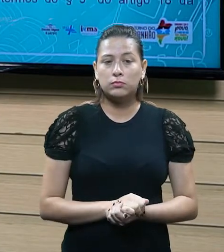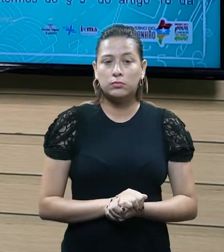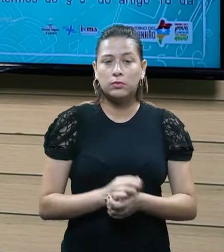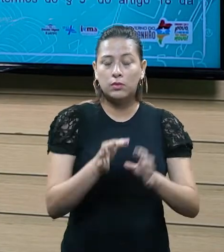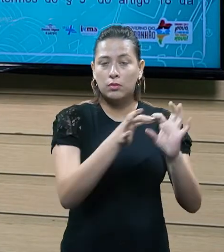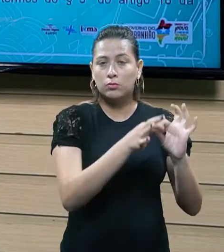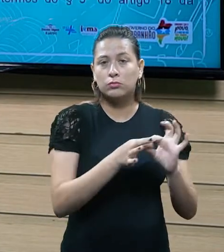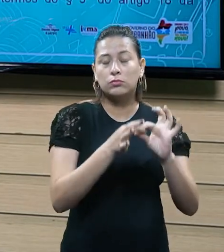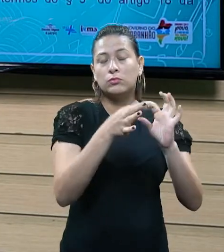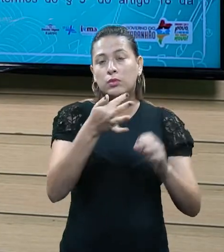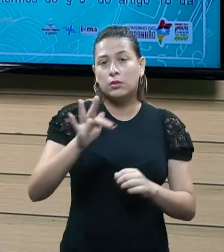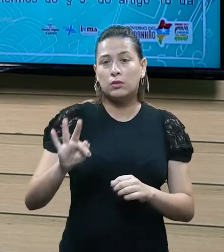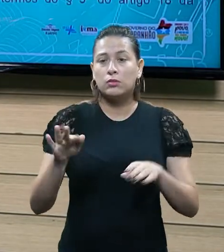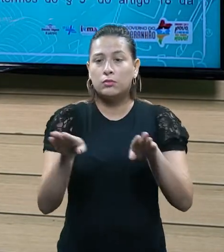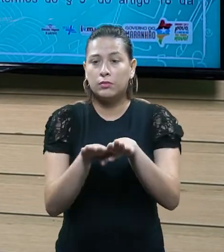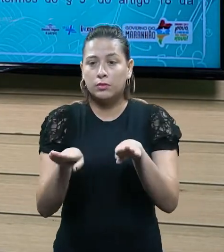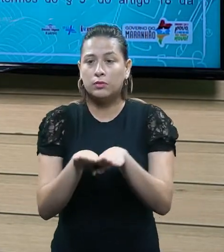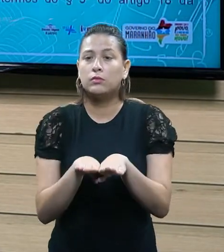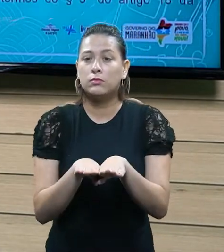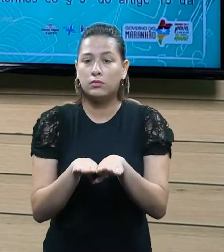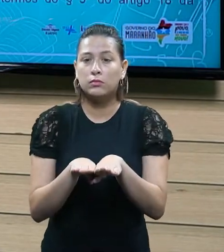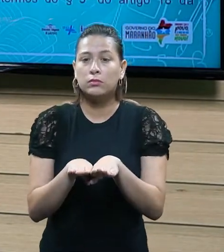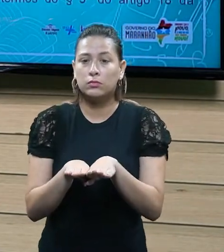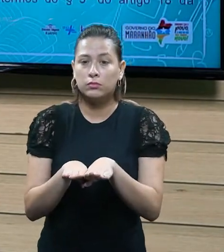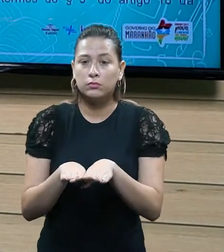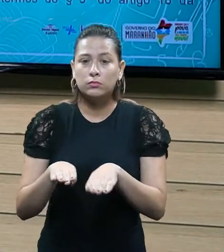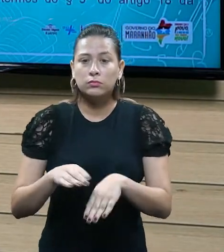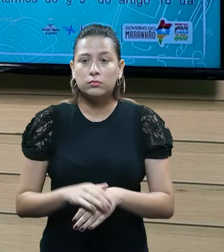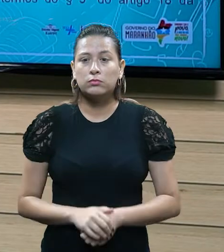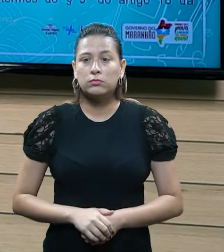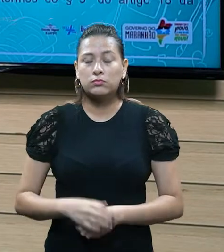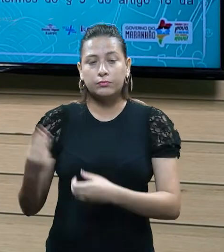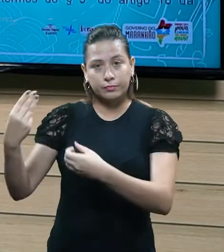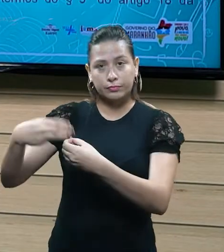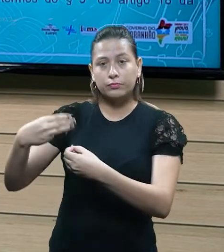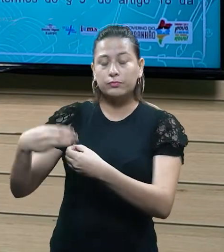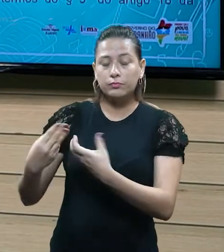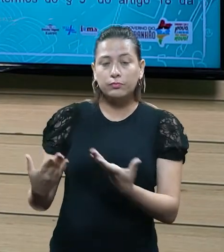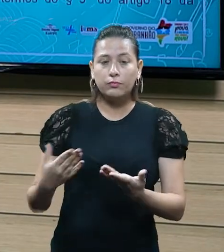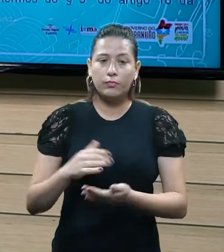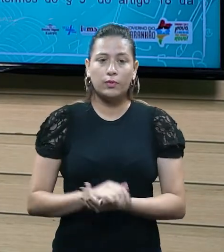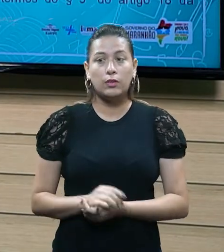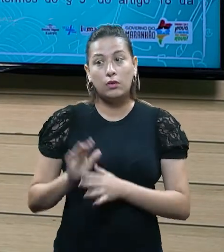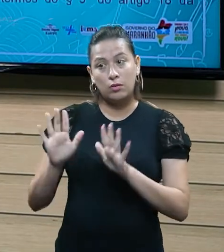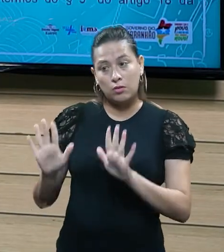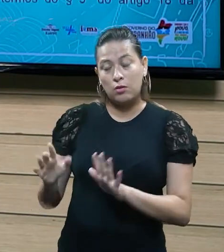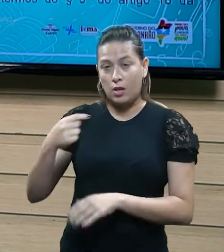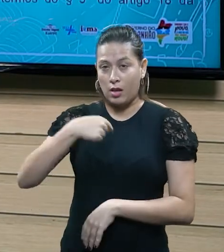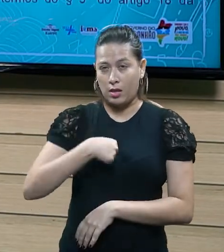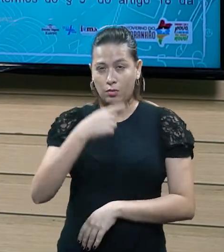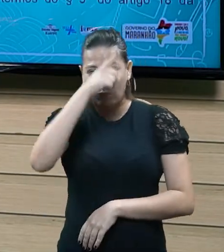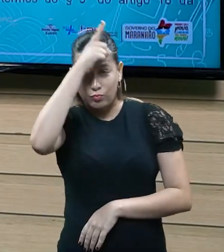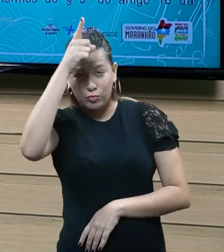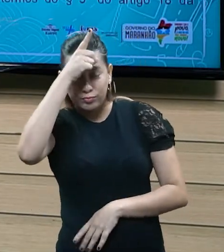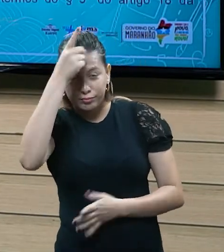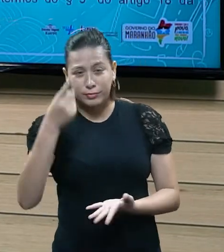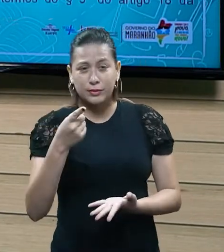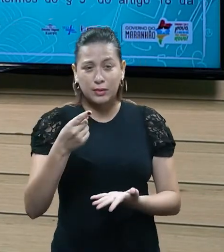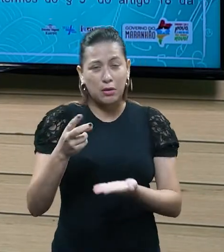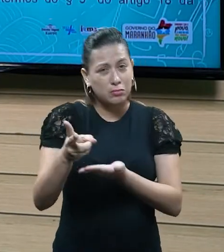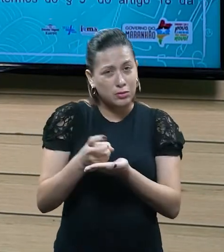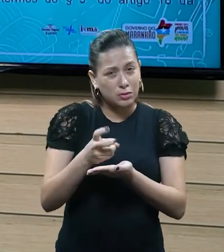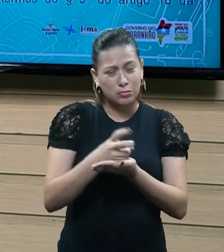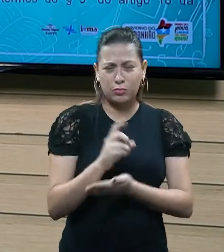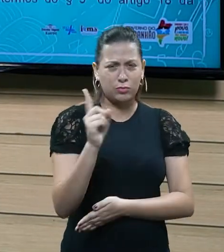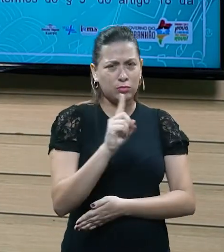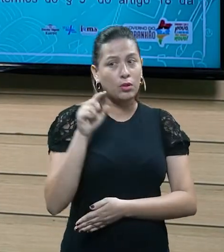a seguinte conversa, né, é, o Estado, ele disse para o Ministério, olha, eu não estou afim de instituir, né, aquele tributo,